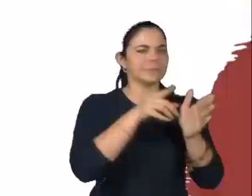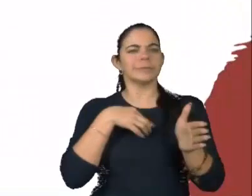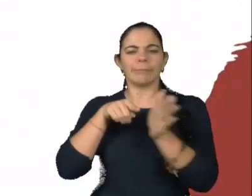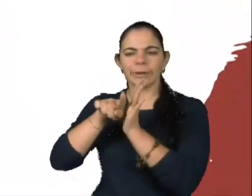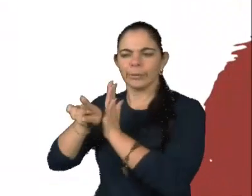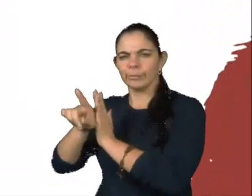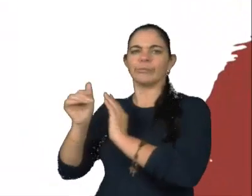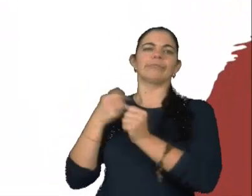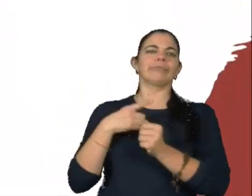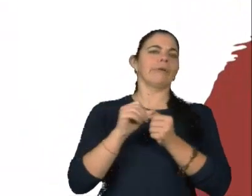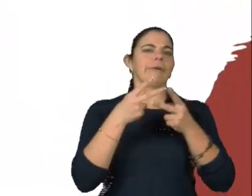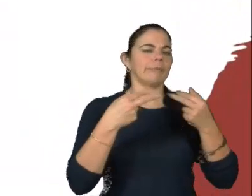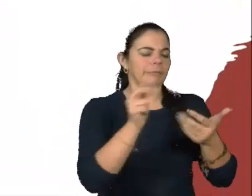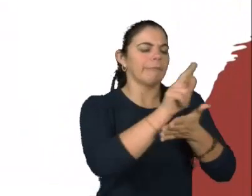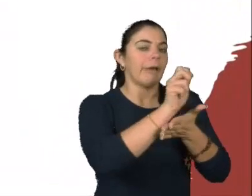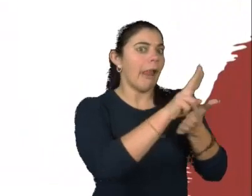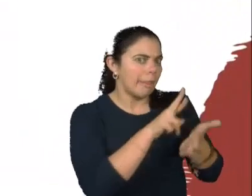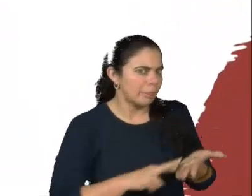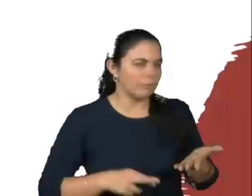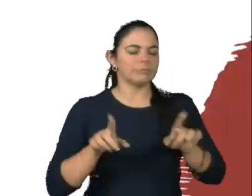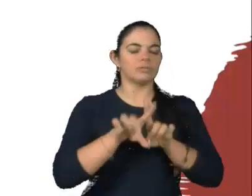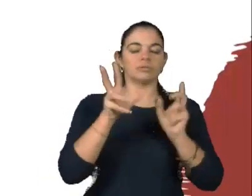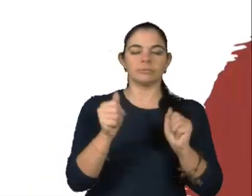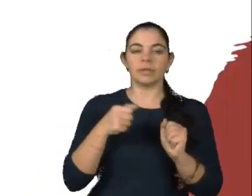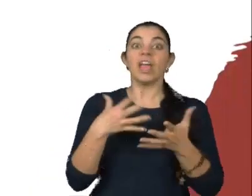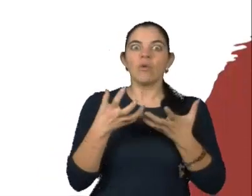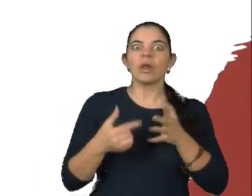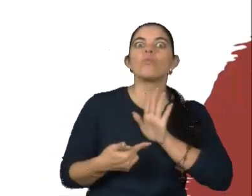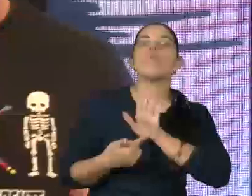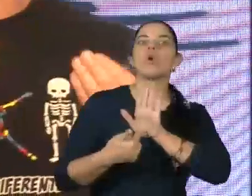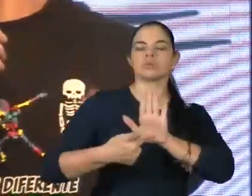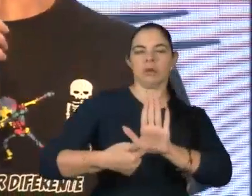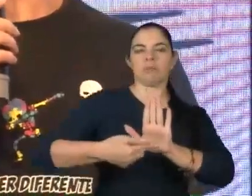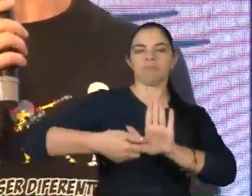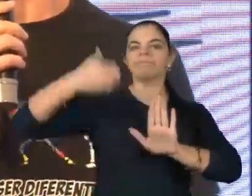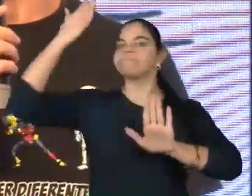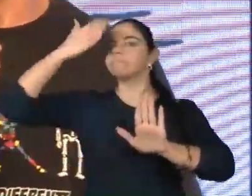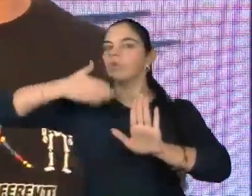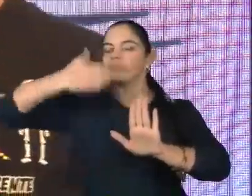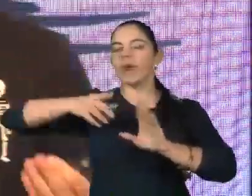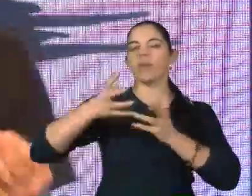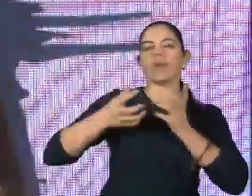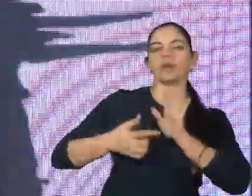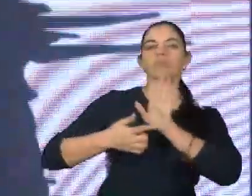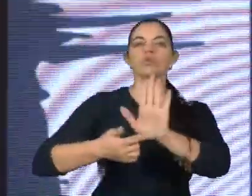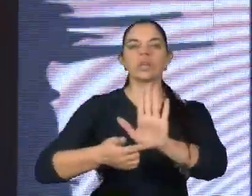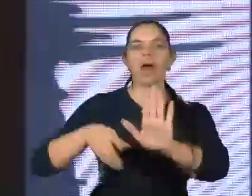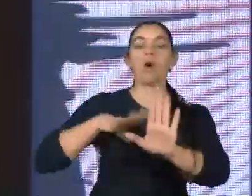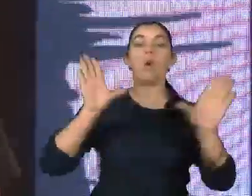benefícios. E eu vou trazer aqui esses benefícios de uma forma resumida. Eu vou trazer a